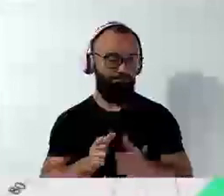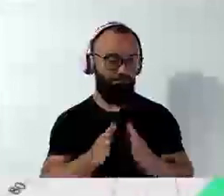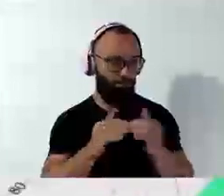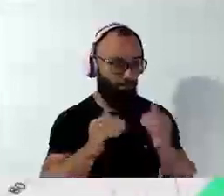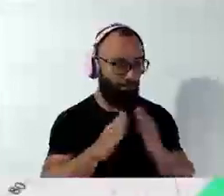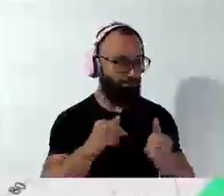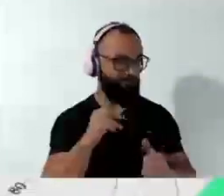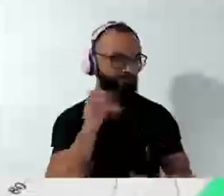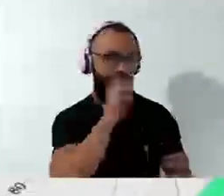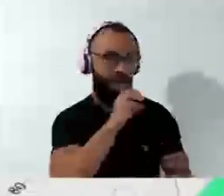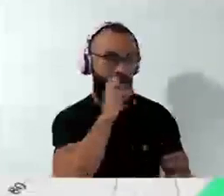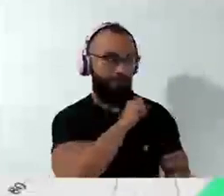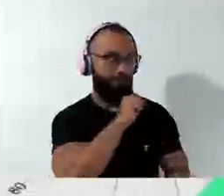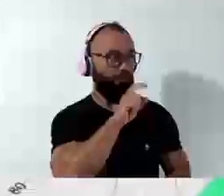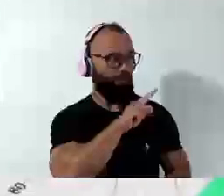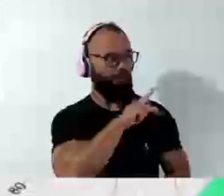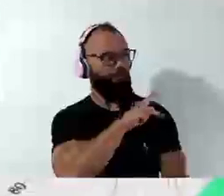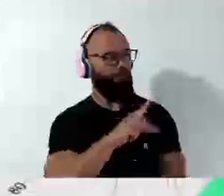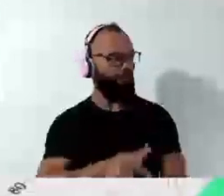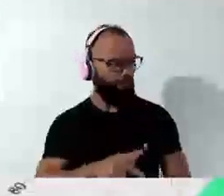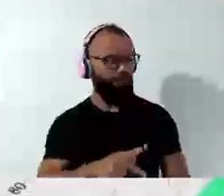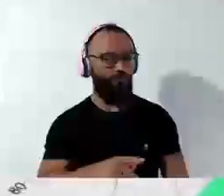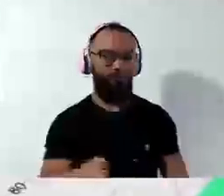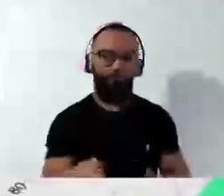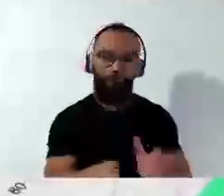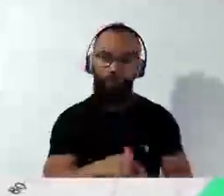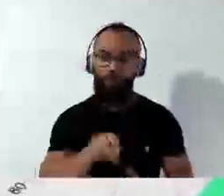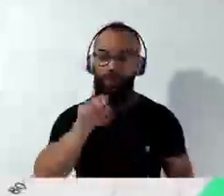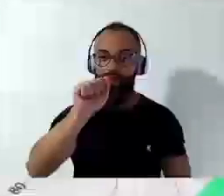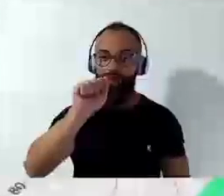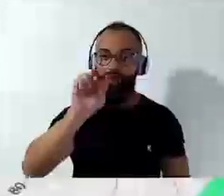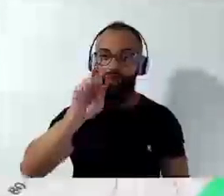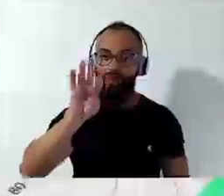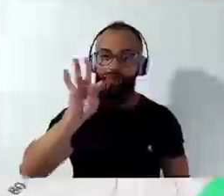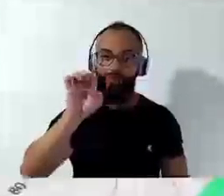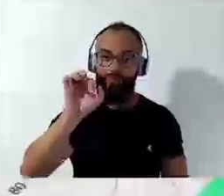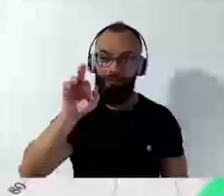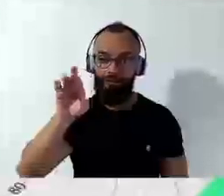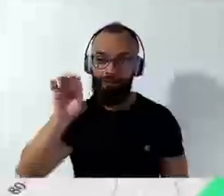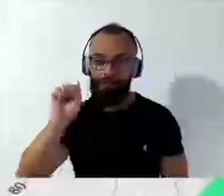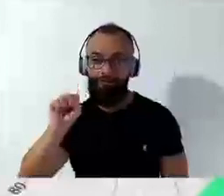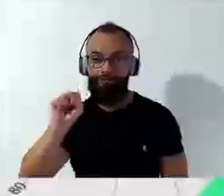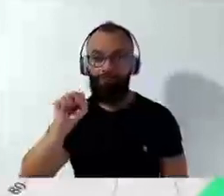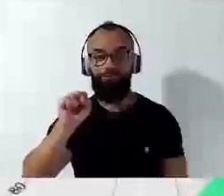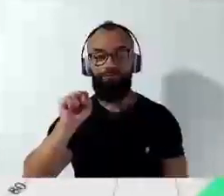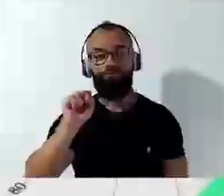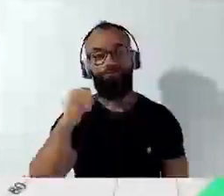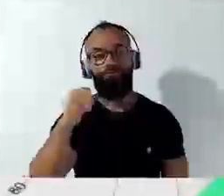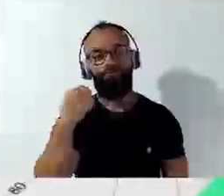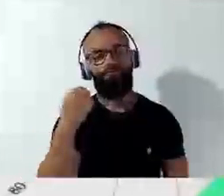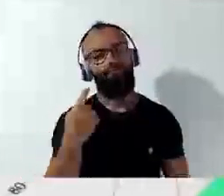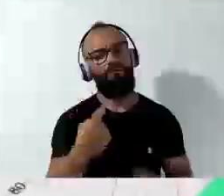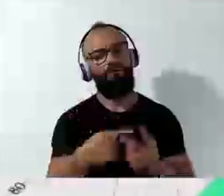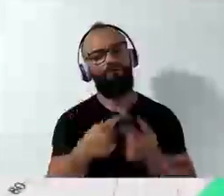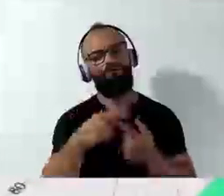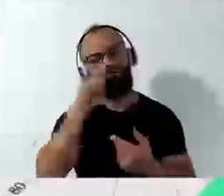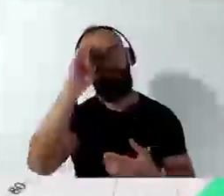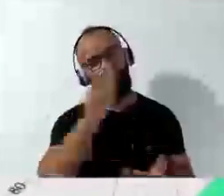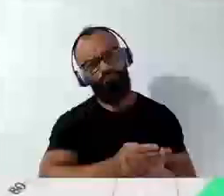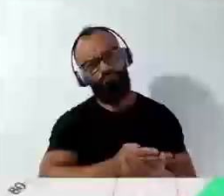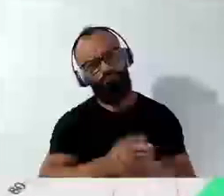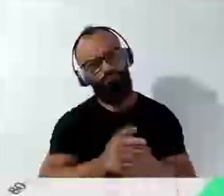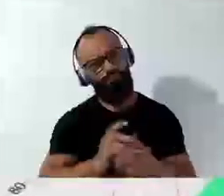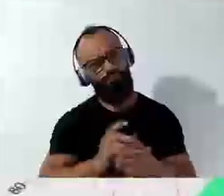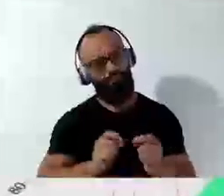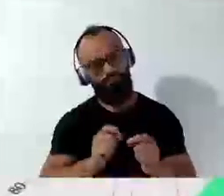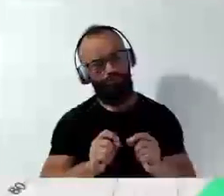possível, venha o presidente, diretor operacional da Artegues, o senhor Antônio César Ribas. Porque acredito que o senhor